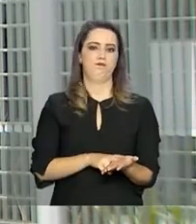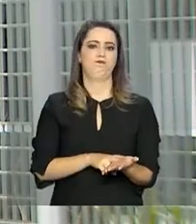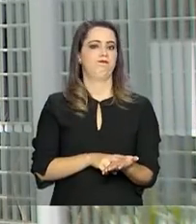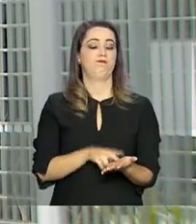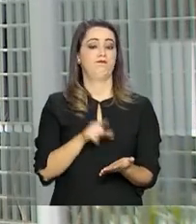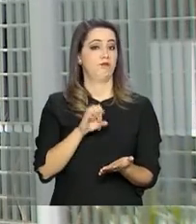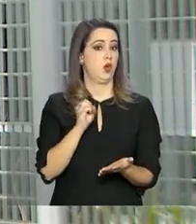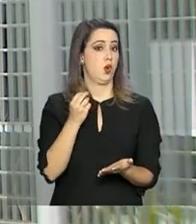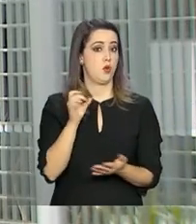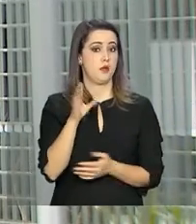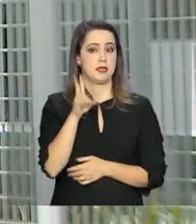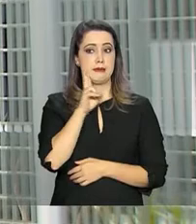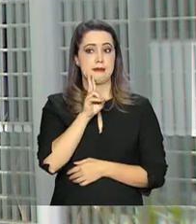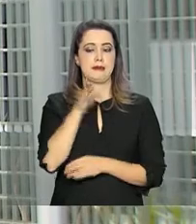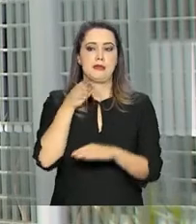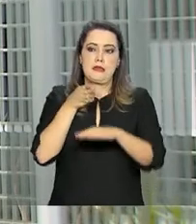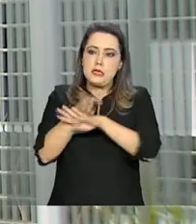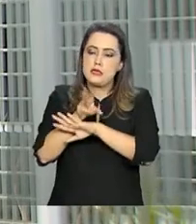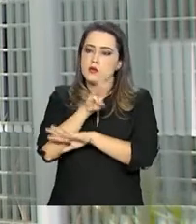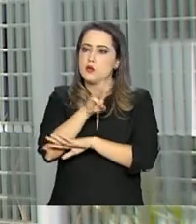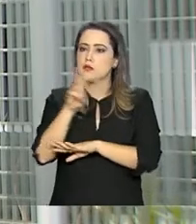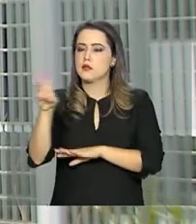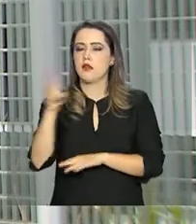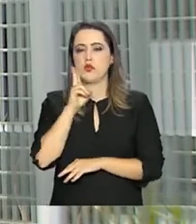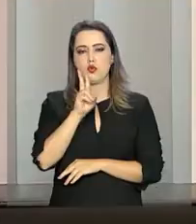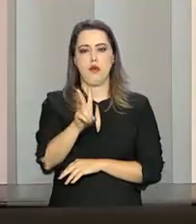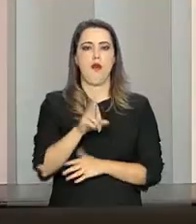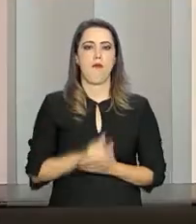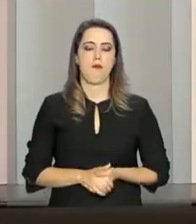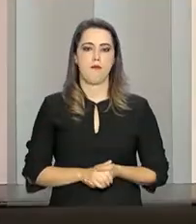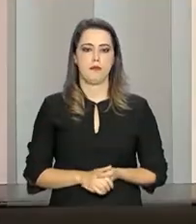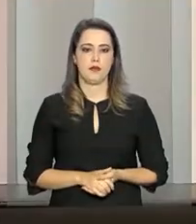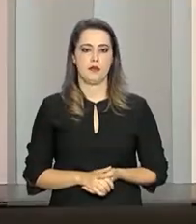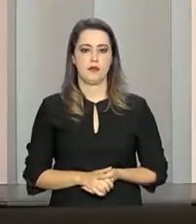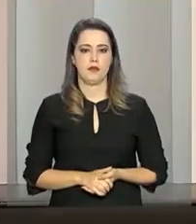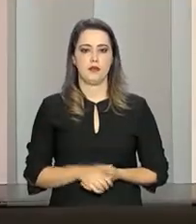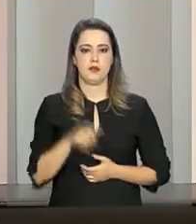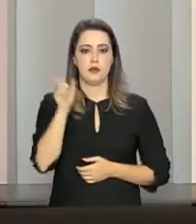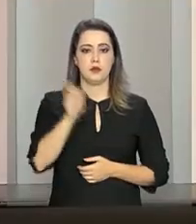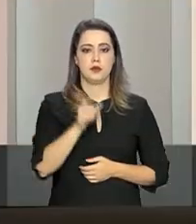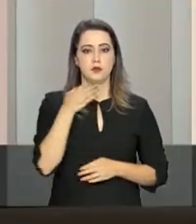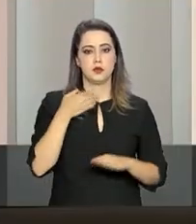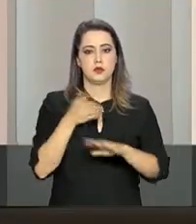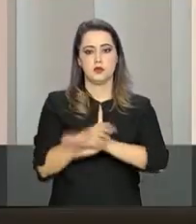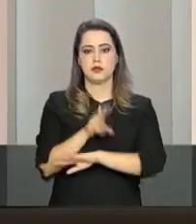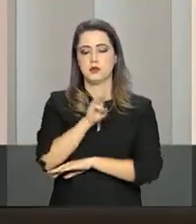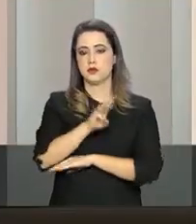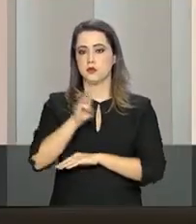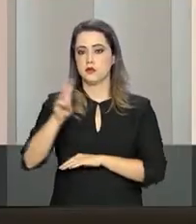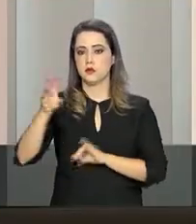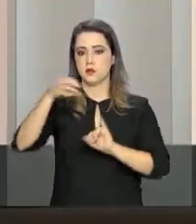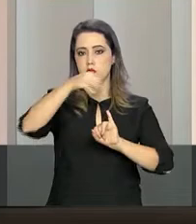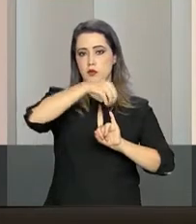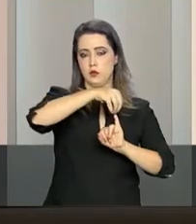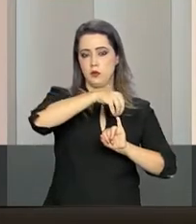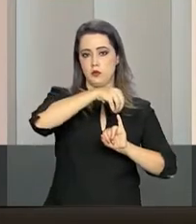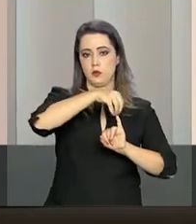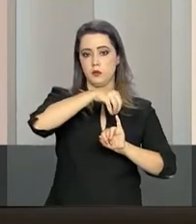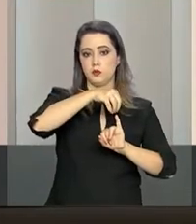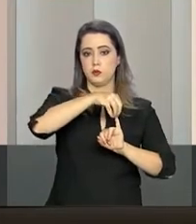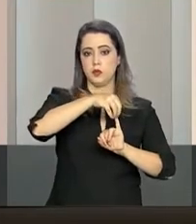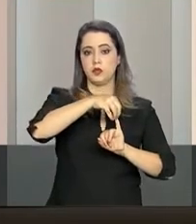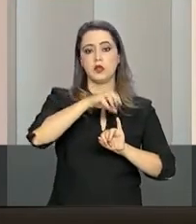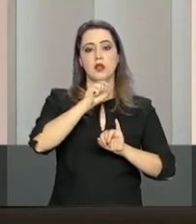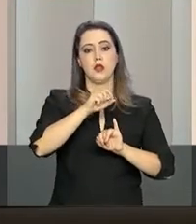mensagem. É preciso fazer a consulta pela internet. Ele precisa, o participante, acessar o portal do Inep, a página do Enseja,